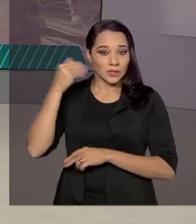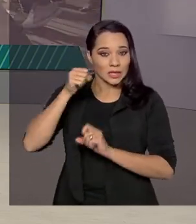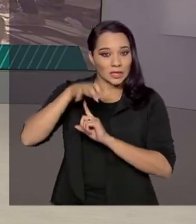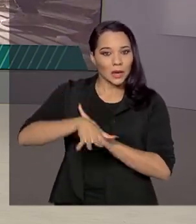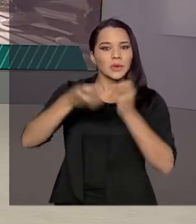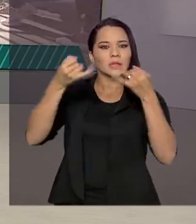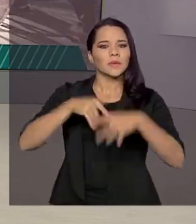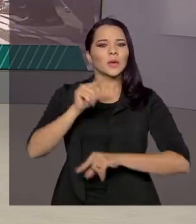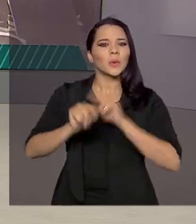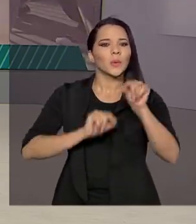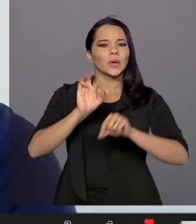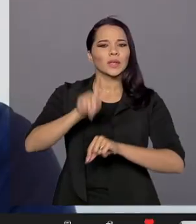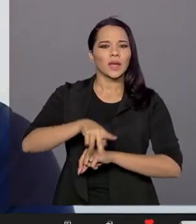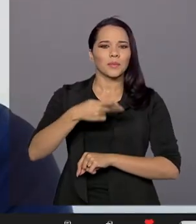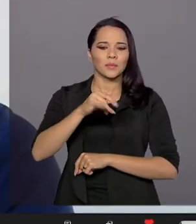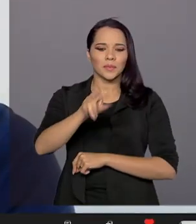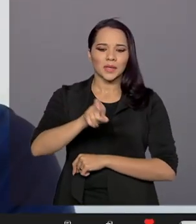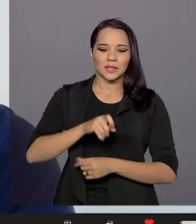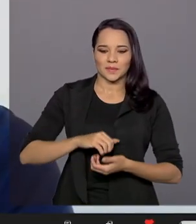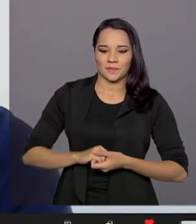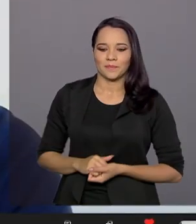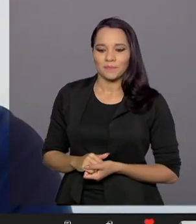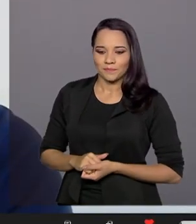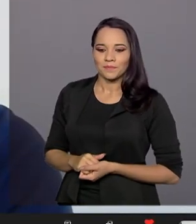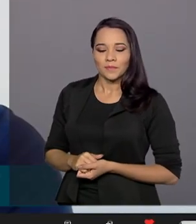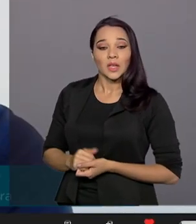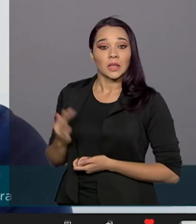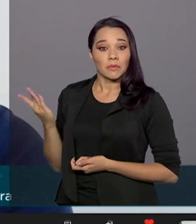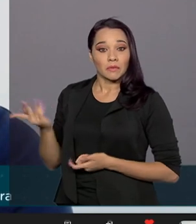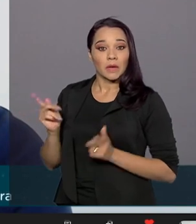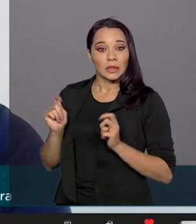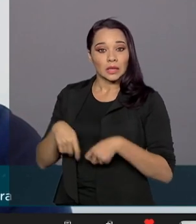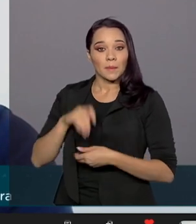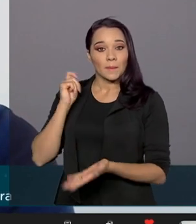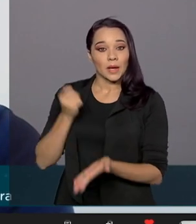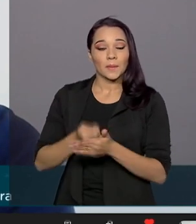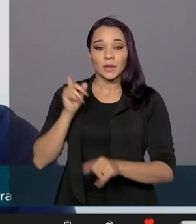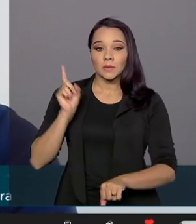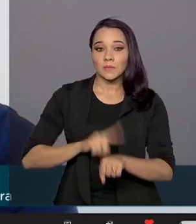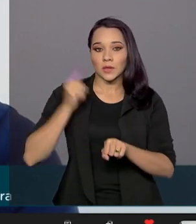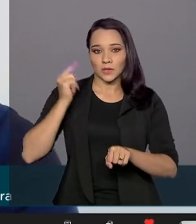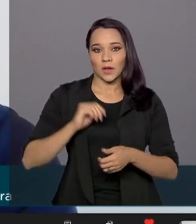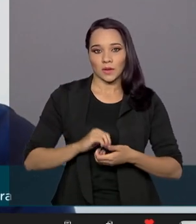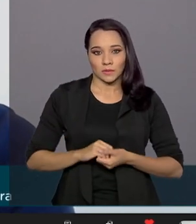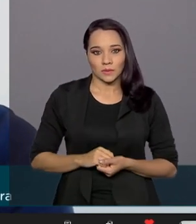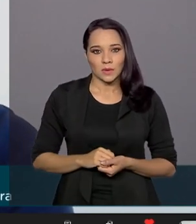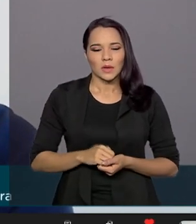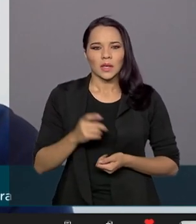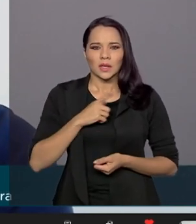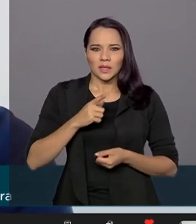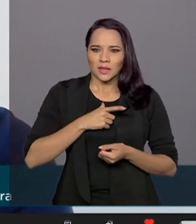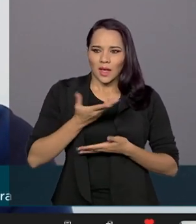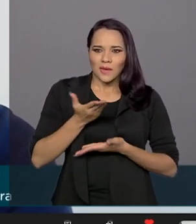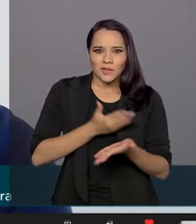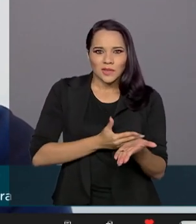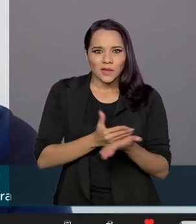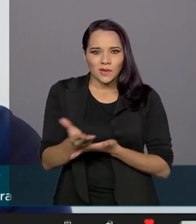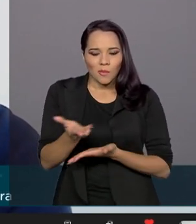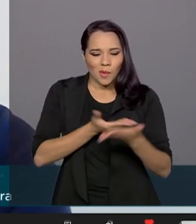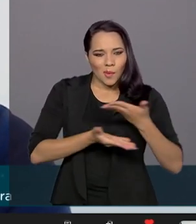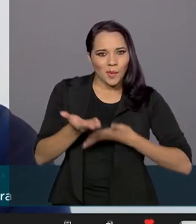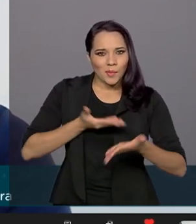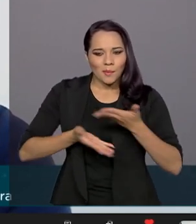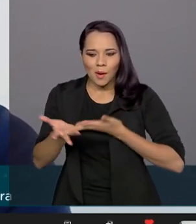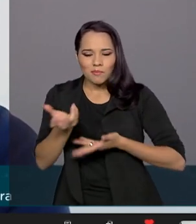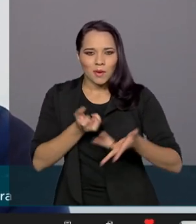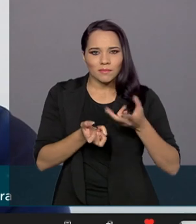o que é o PIX. Vai permitir pagamentos imediatos, pagamentos que tenham uma dinâmica de iniciação, de recebimento